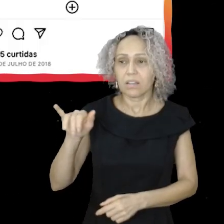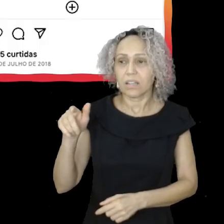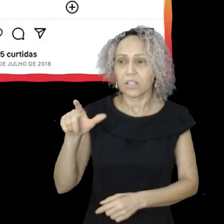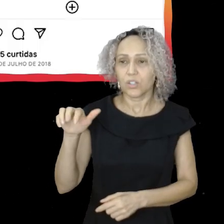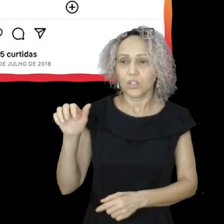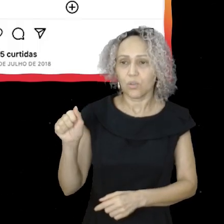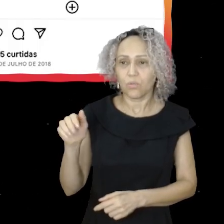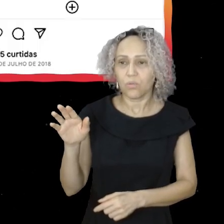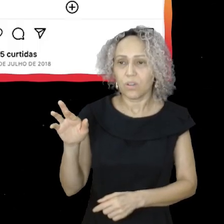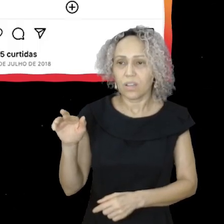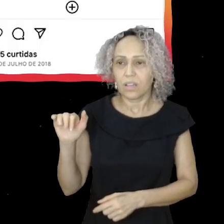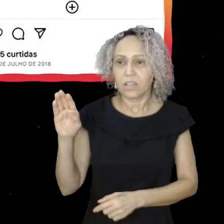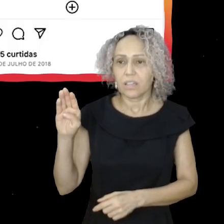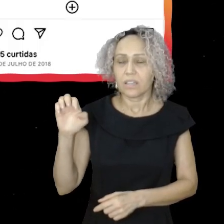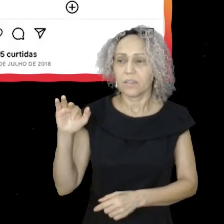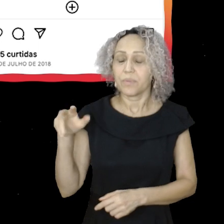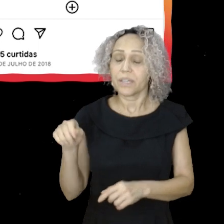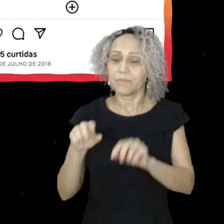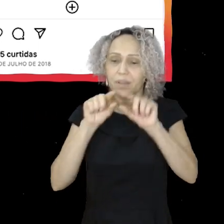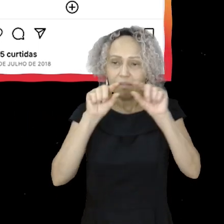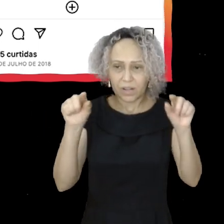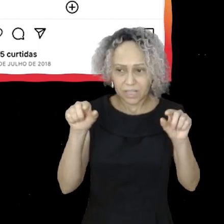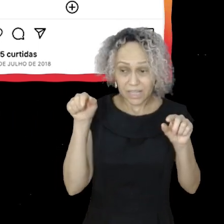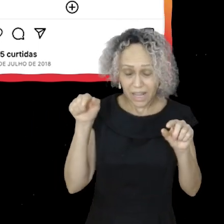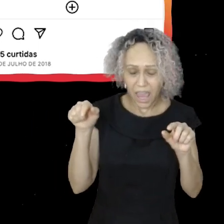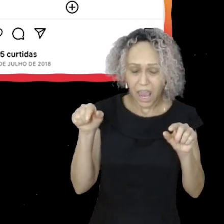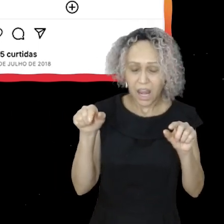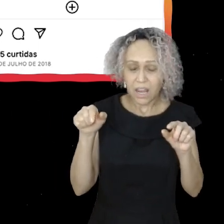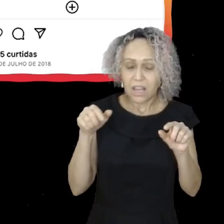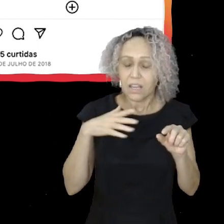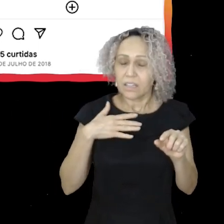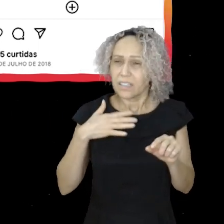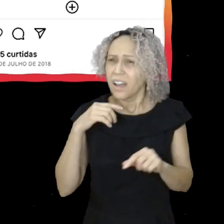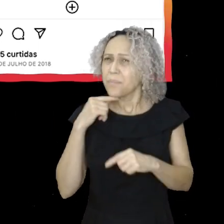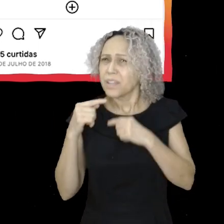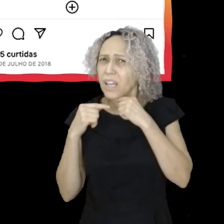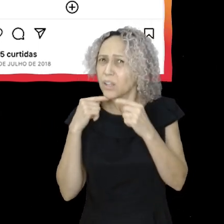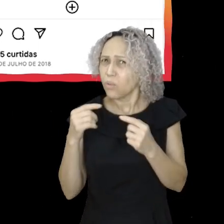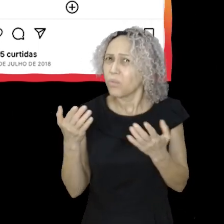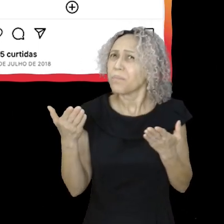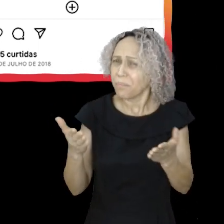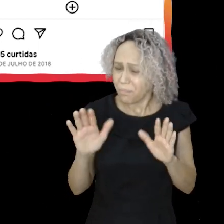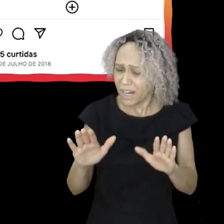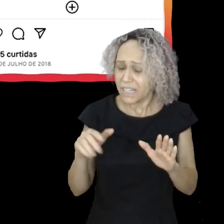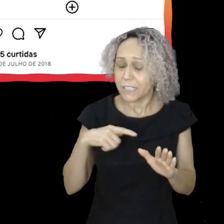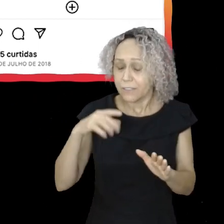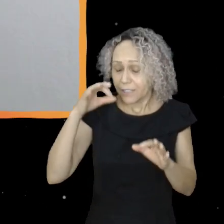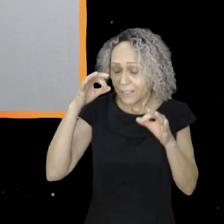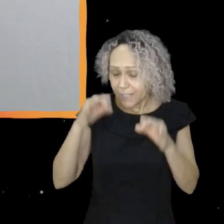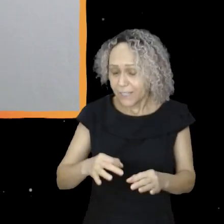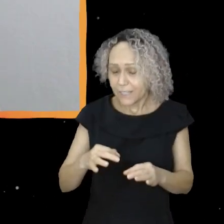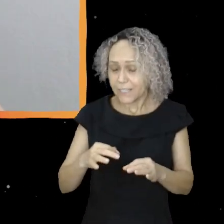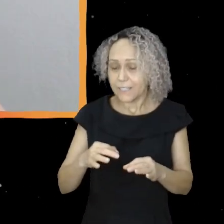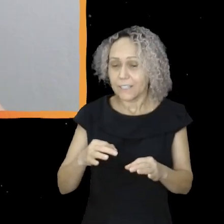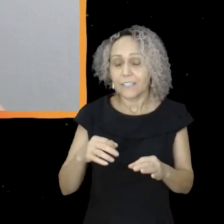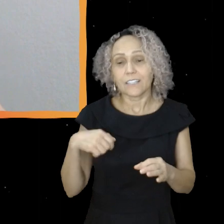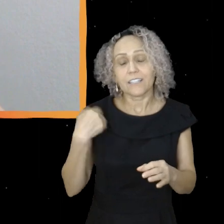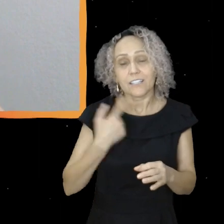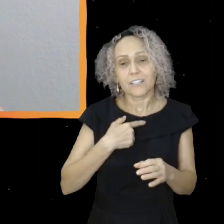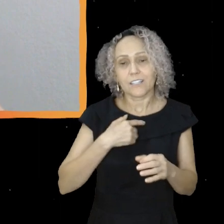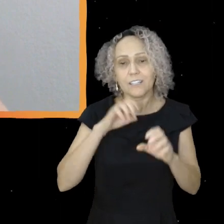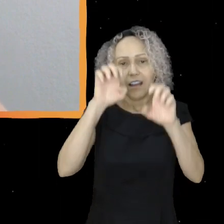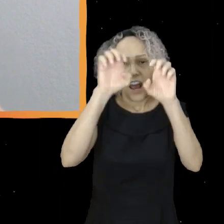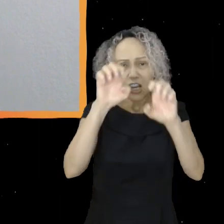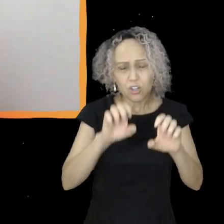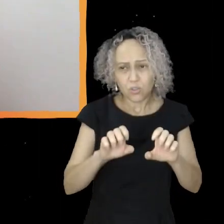No meio das minhas incertezas, hoje tenho a convicção que não se muda a estrutura sem estar disputando. É isso aí. A Ana